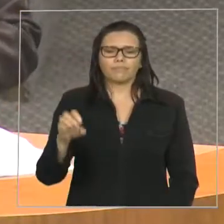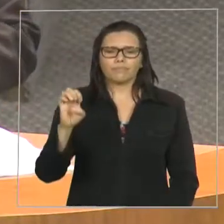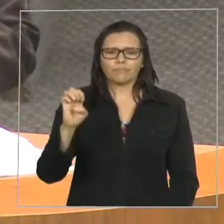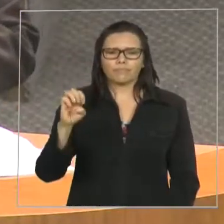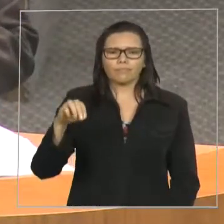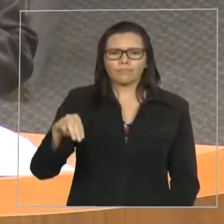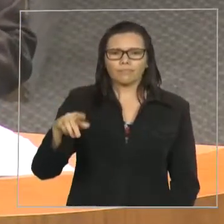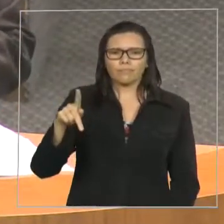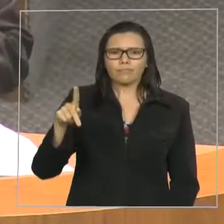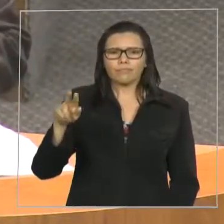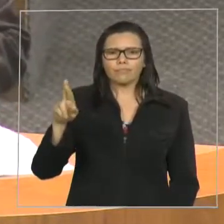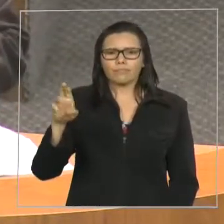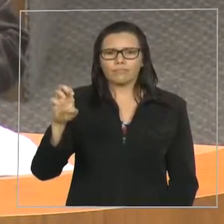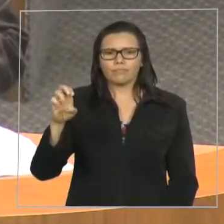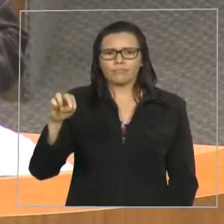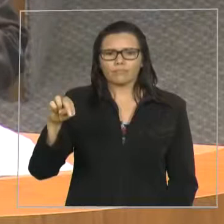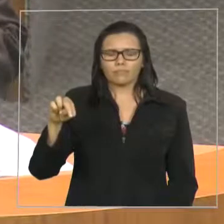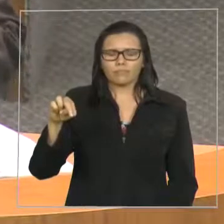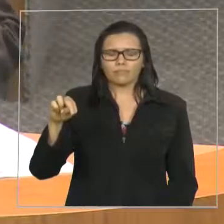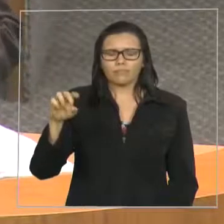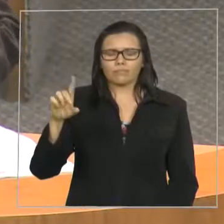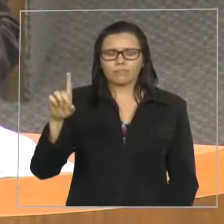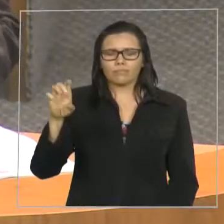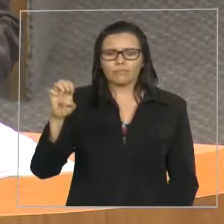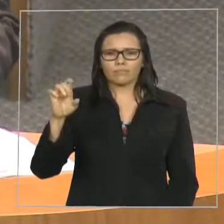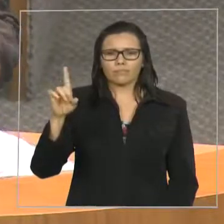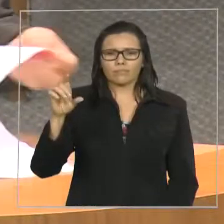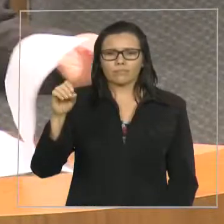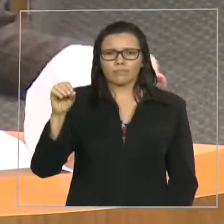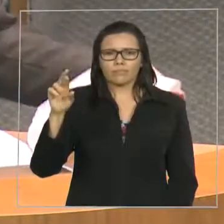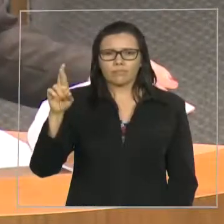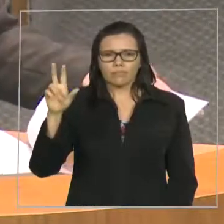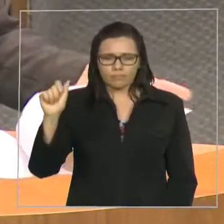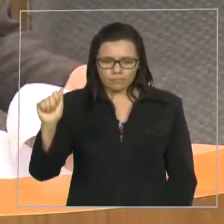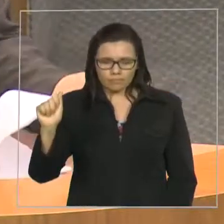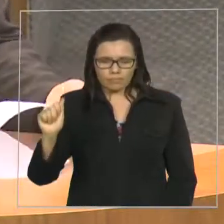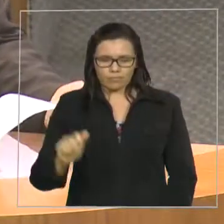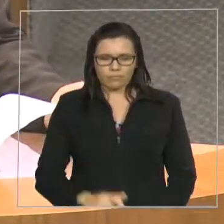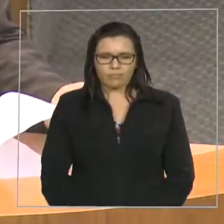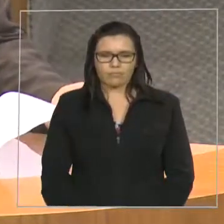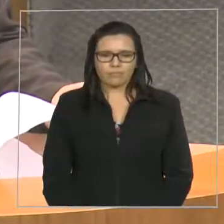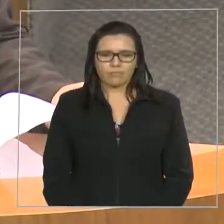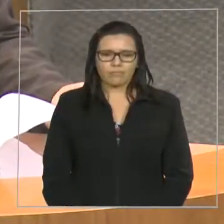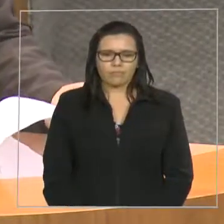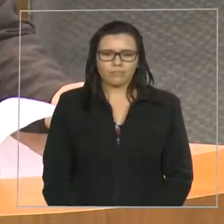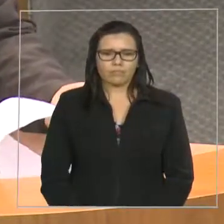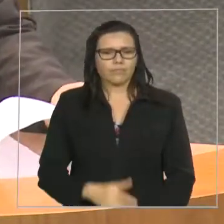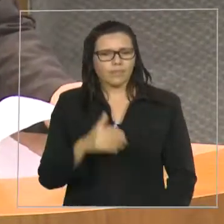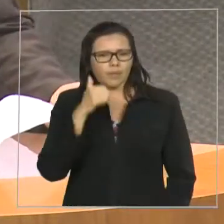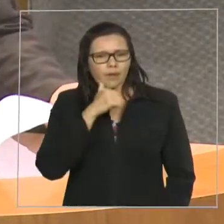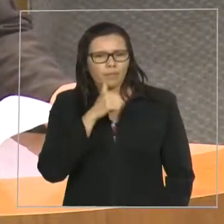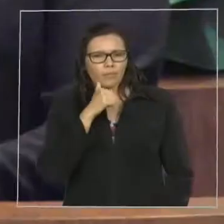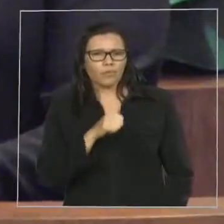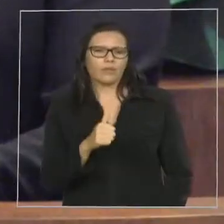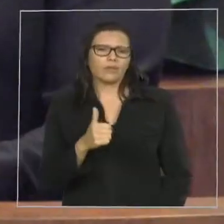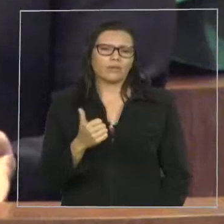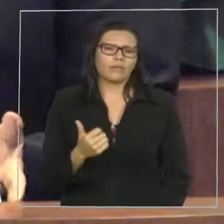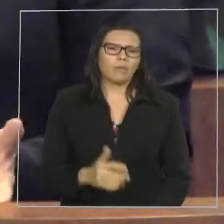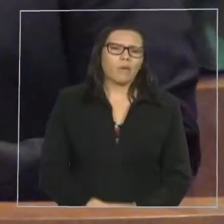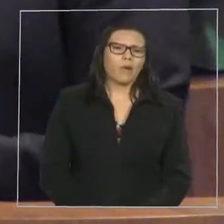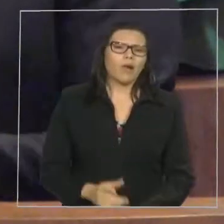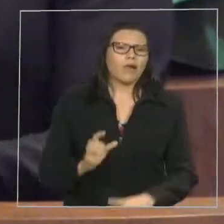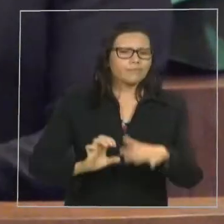Fiz isto porque recebi, na semana passada, a